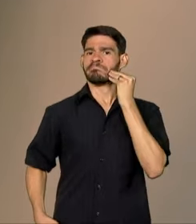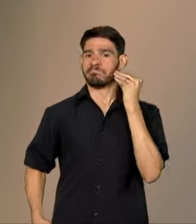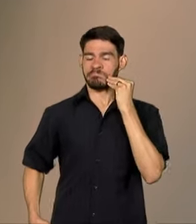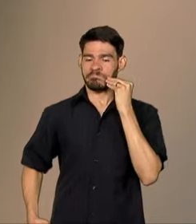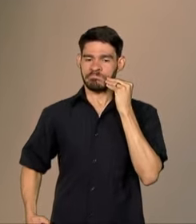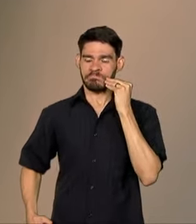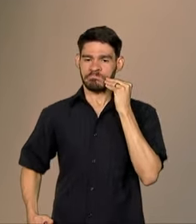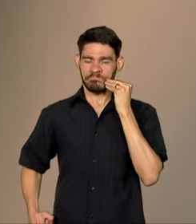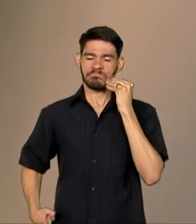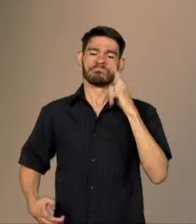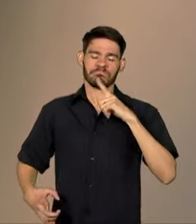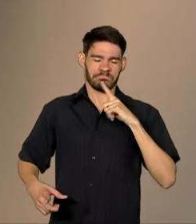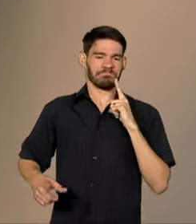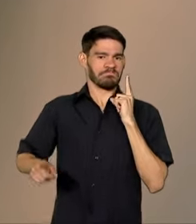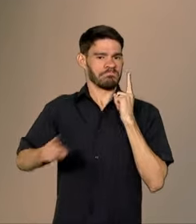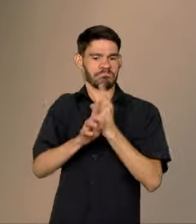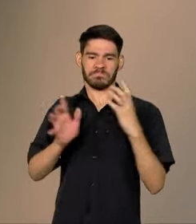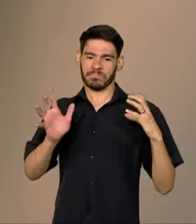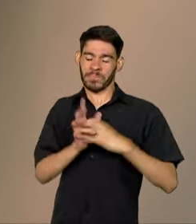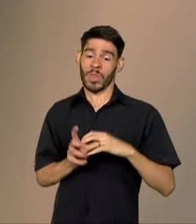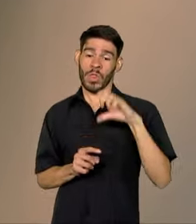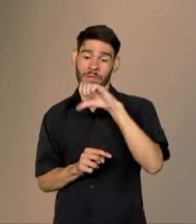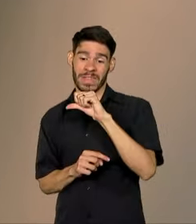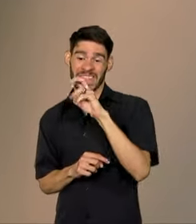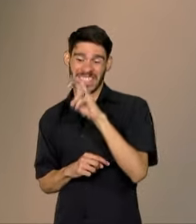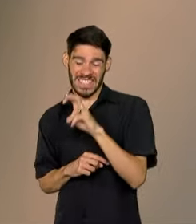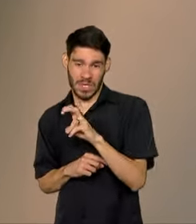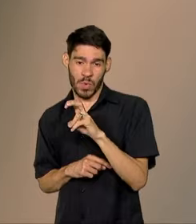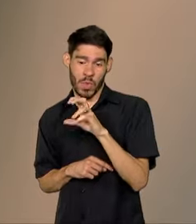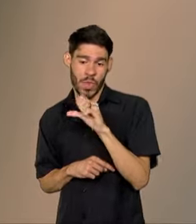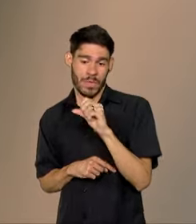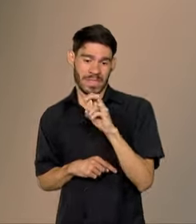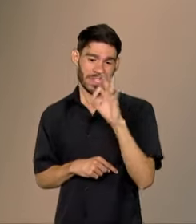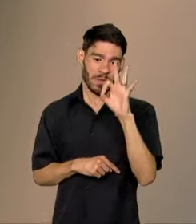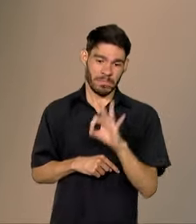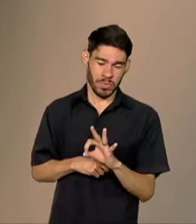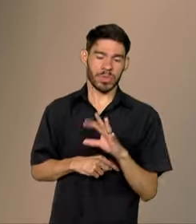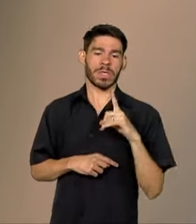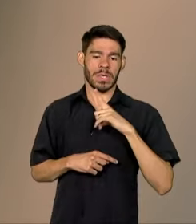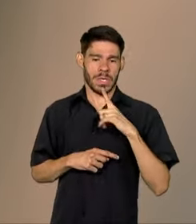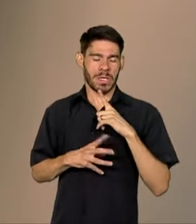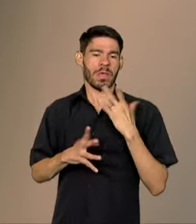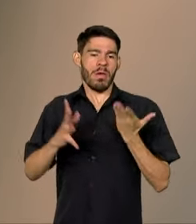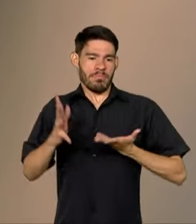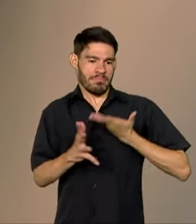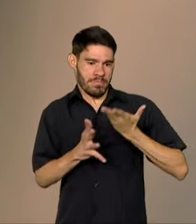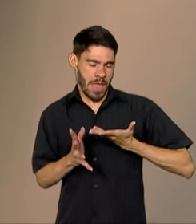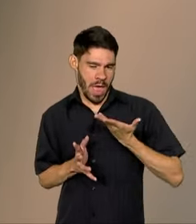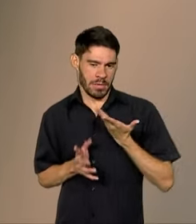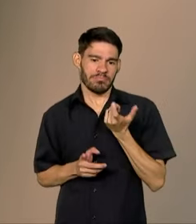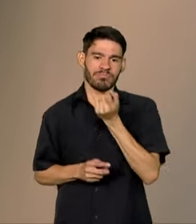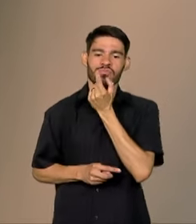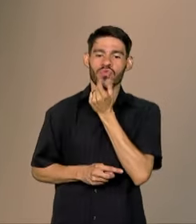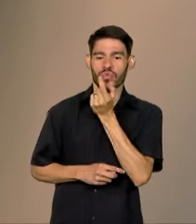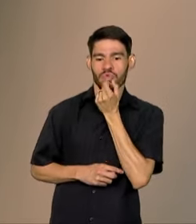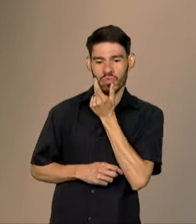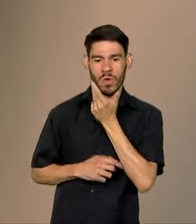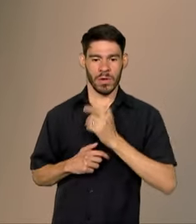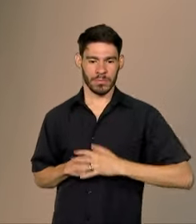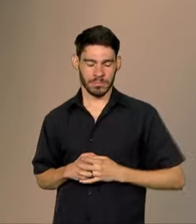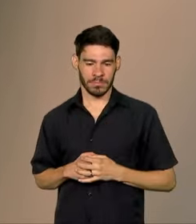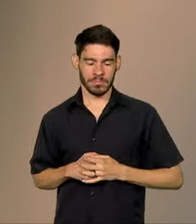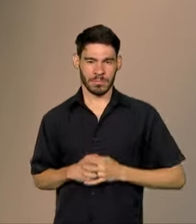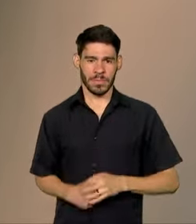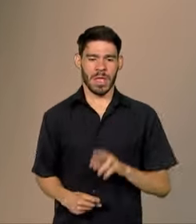Dessas 95%, 95% serem colocadas sob tratamento antirreto viral. O